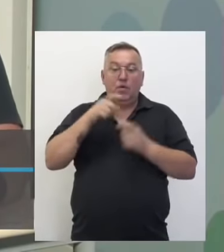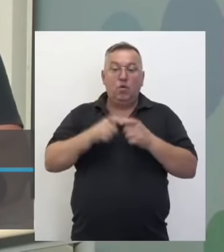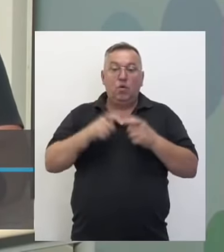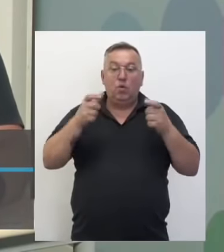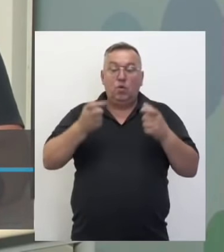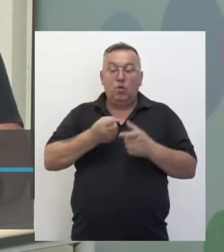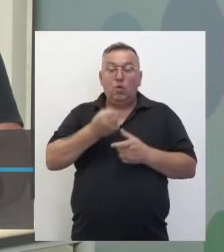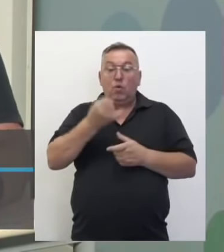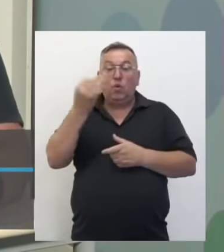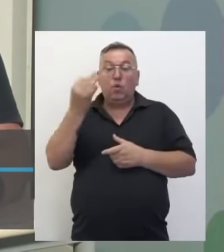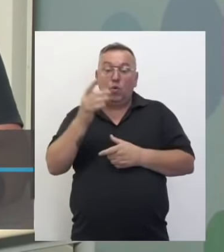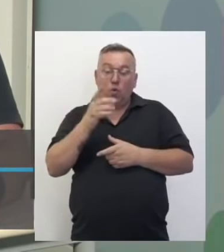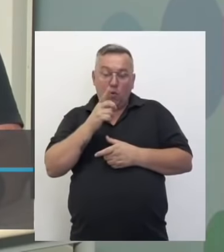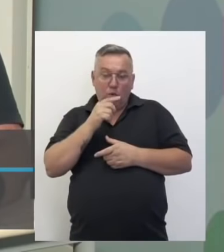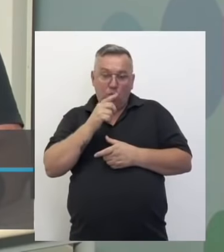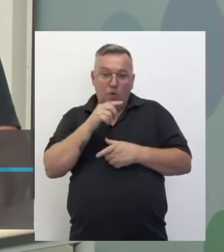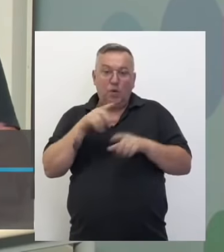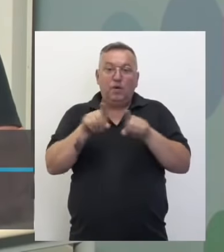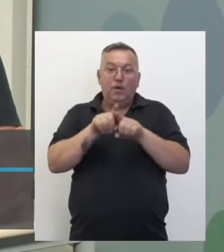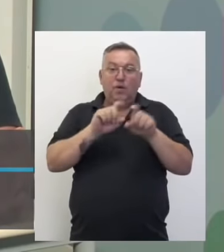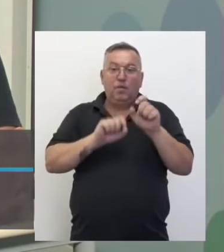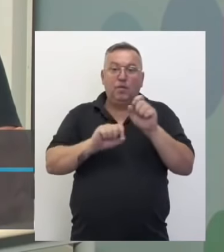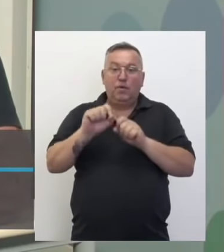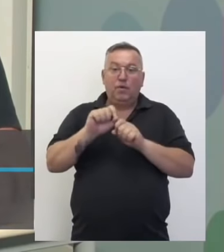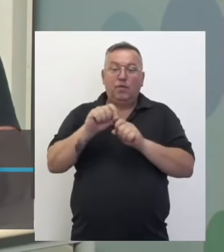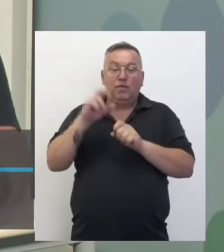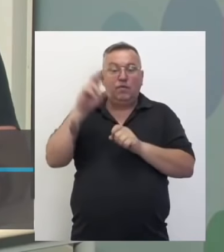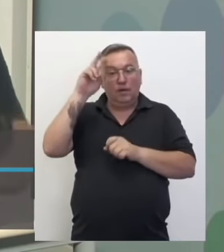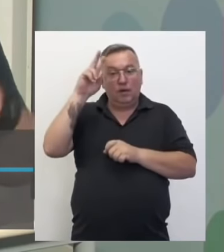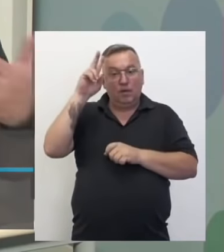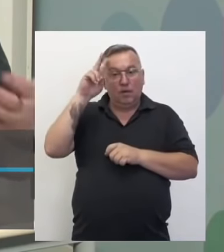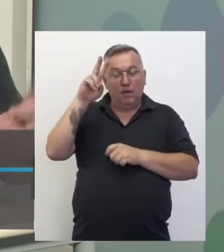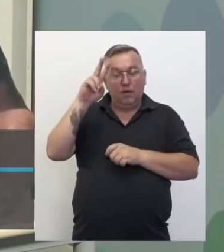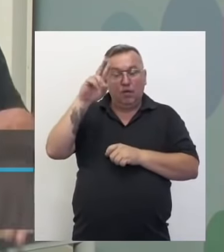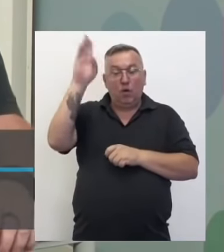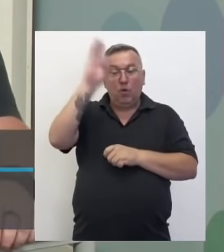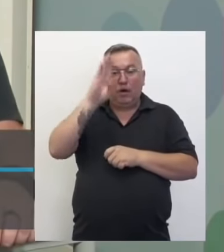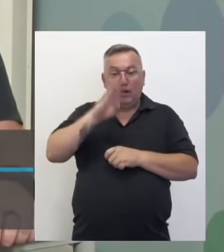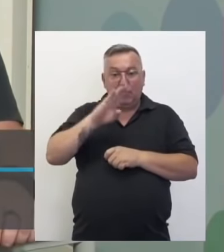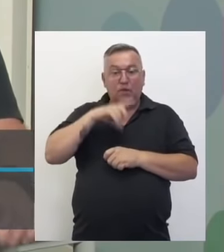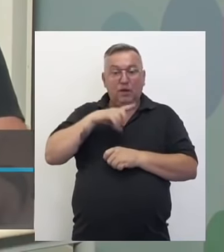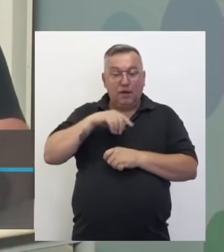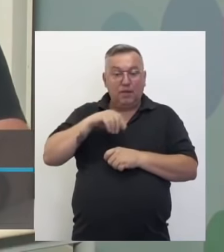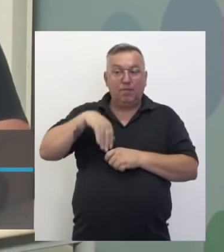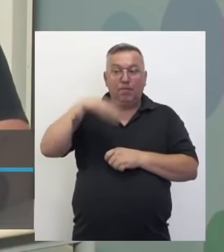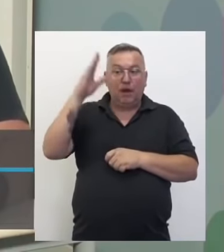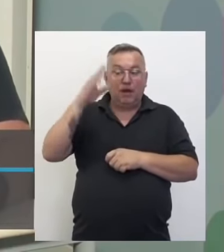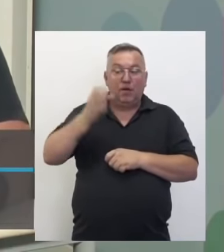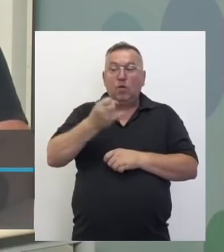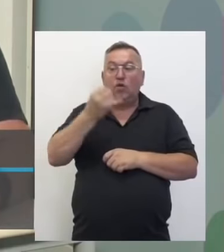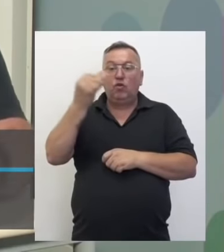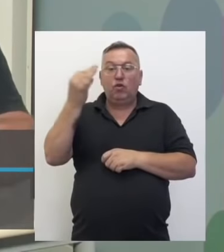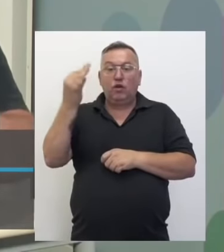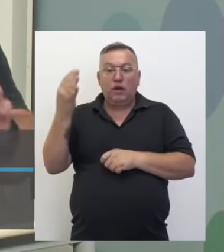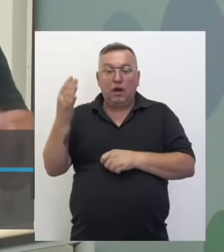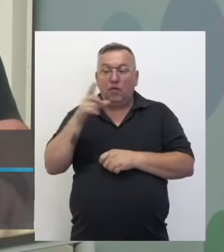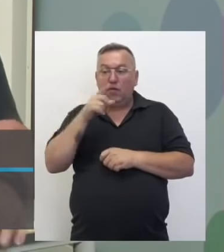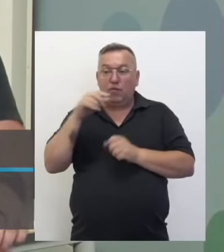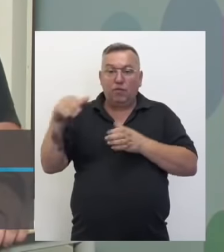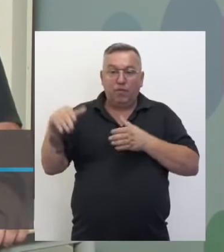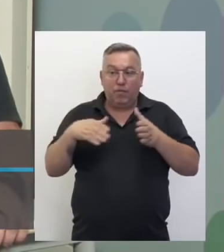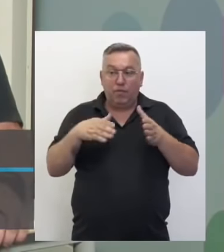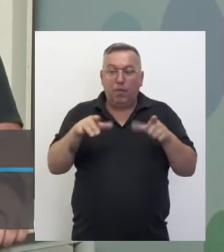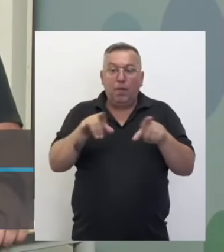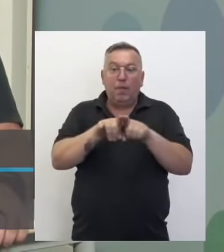quantidade de água, e como foi lembrado, o Brasil é um dos países que tem a maior quantidade, uma das maiores